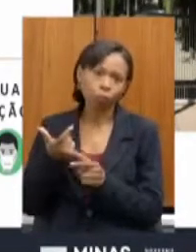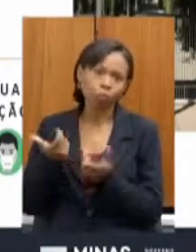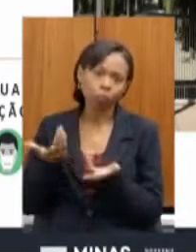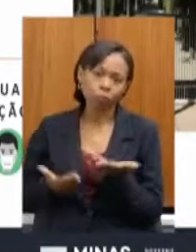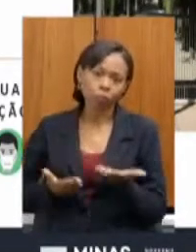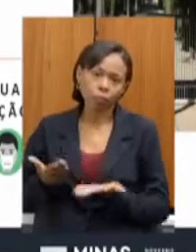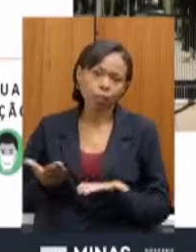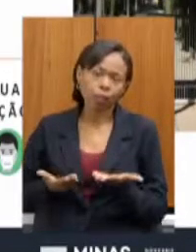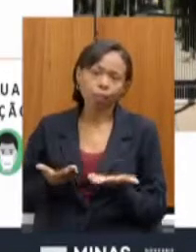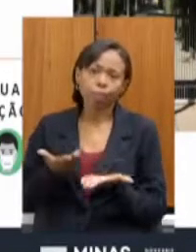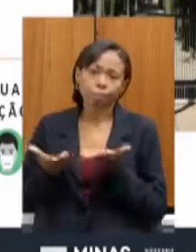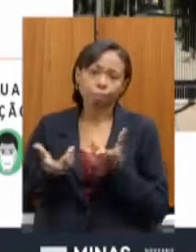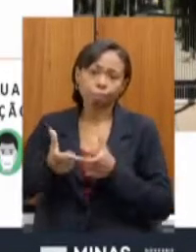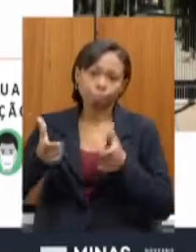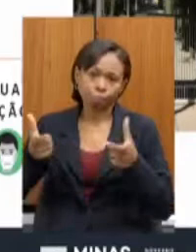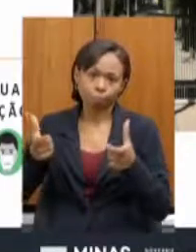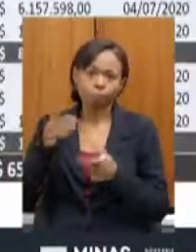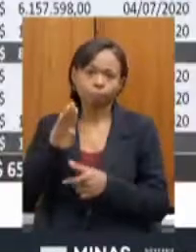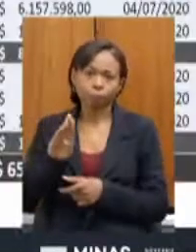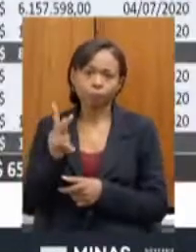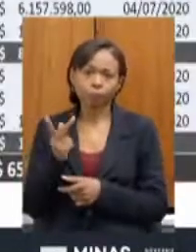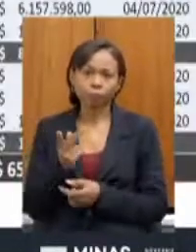recuperado. Vamos seguir.